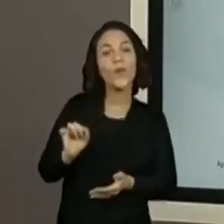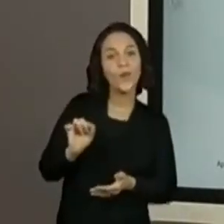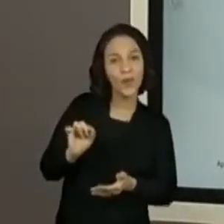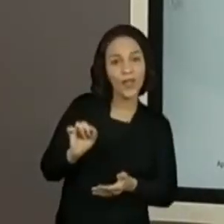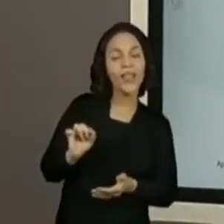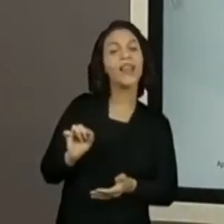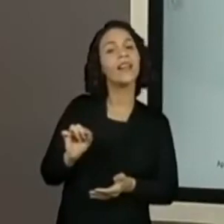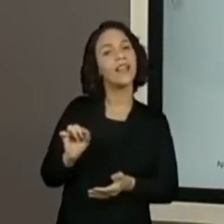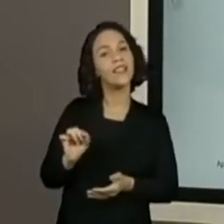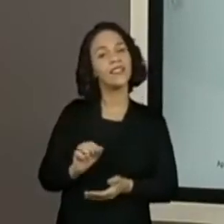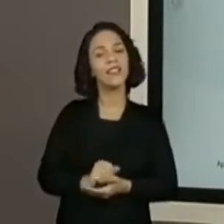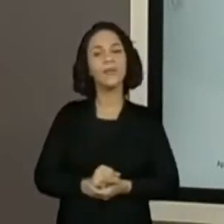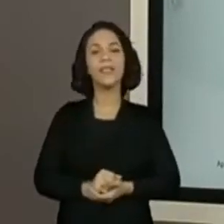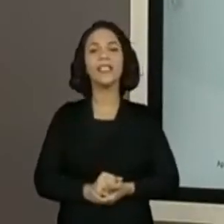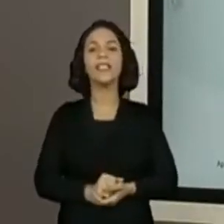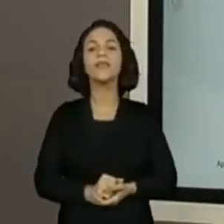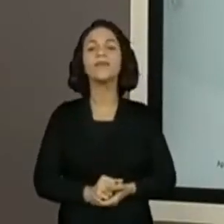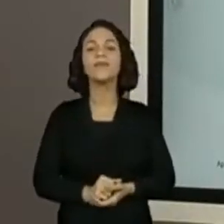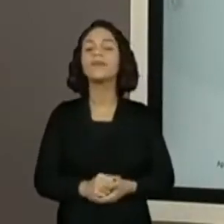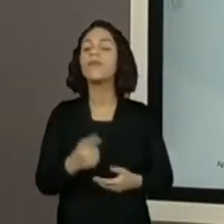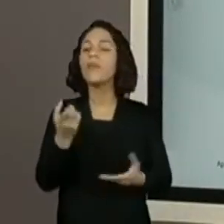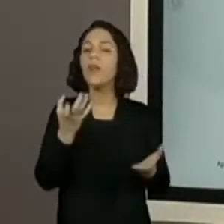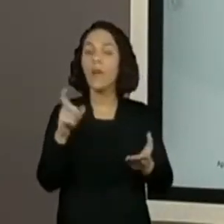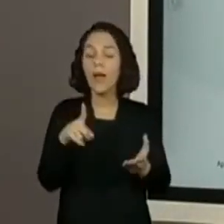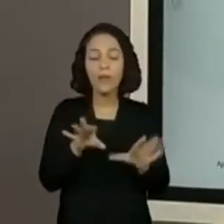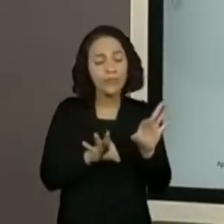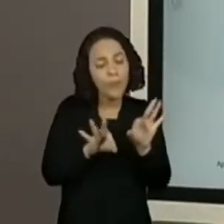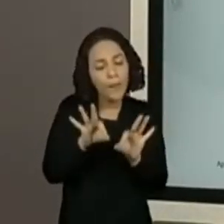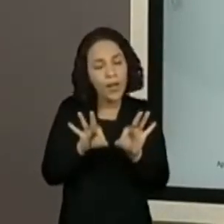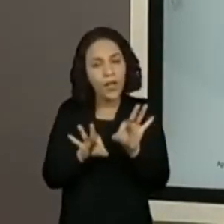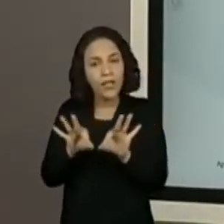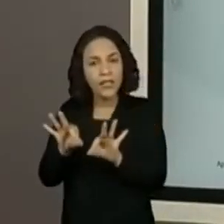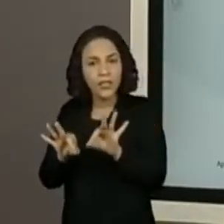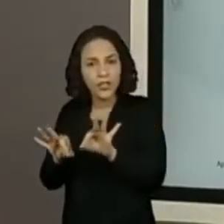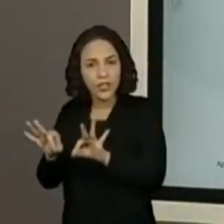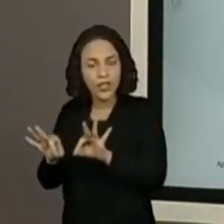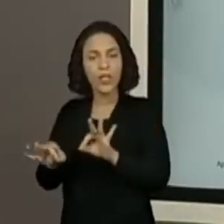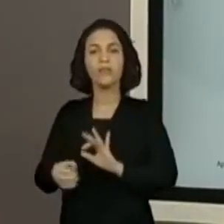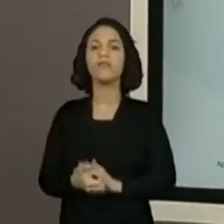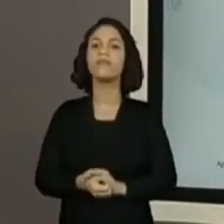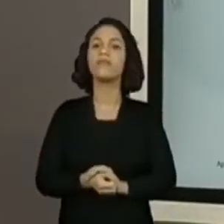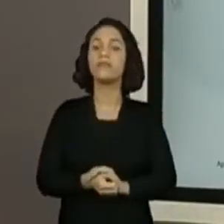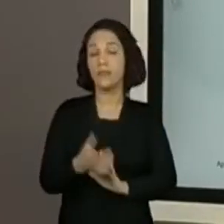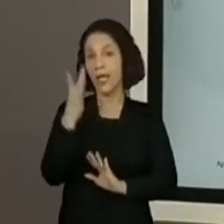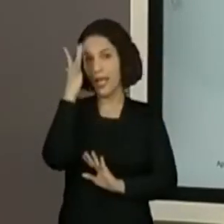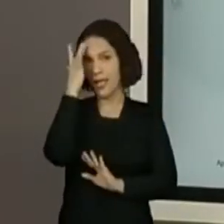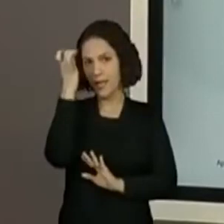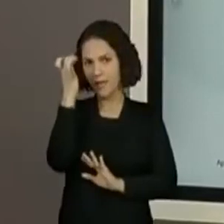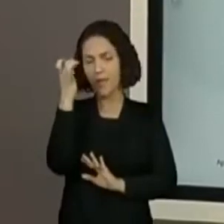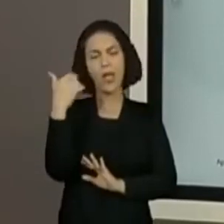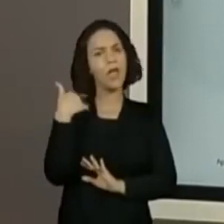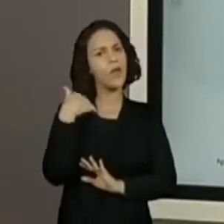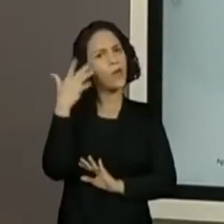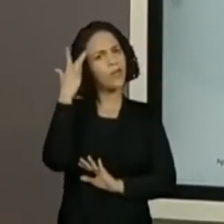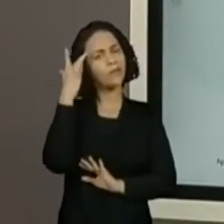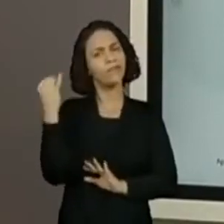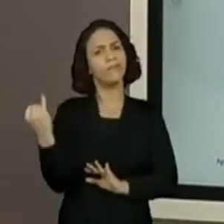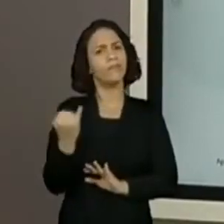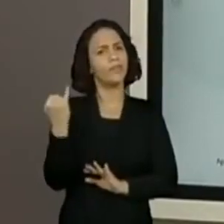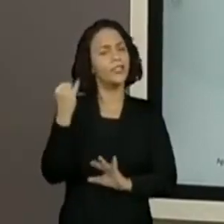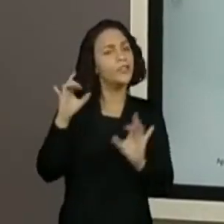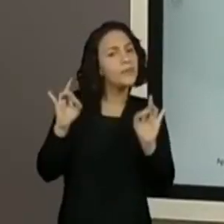está naquela movimento de planejar, né, crianças? Vamos continuar? Amanhã é dia que eu considero muito especial.